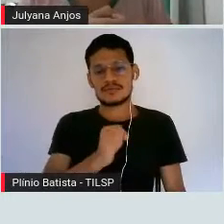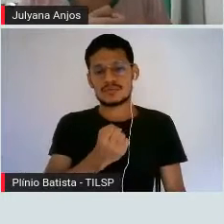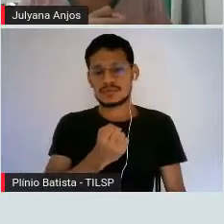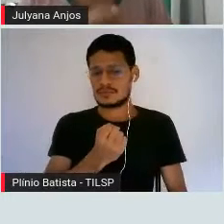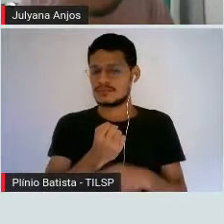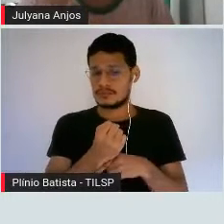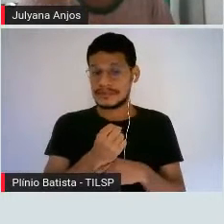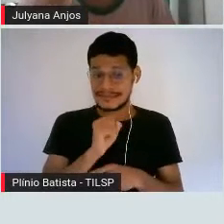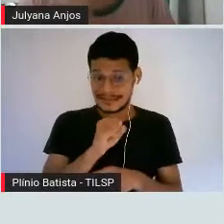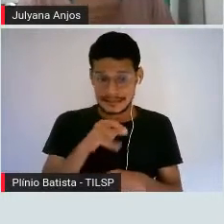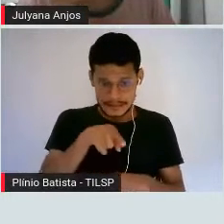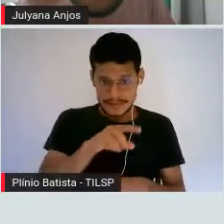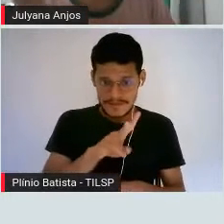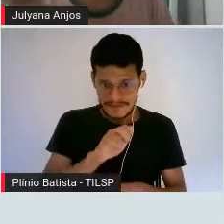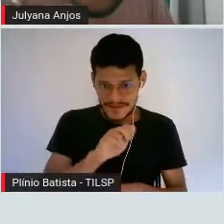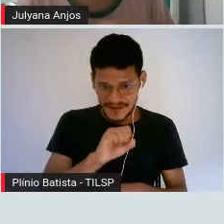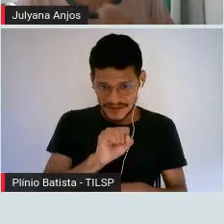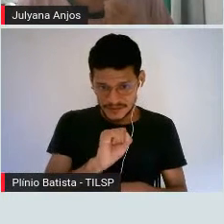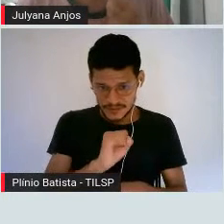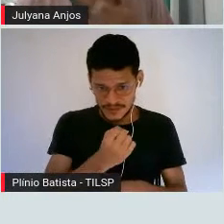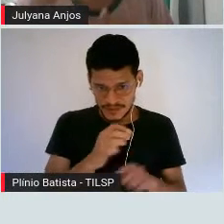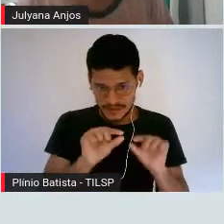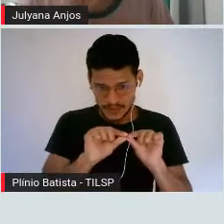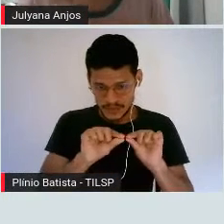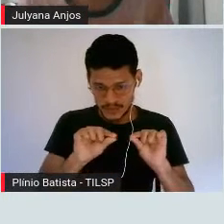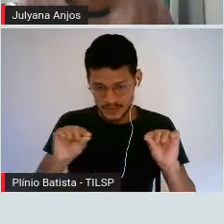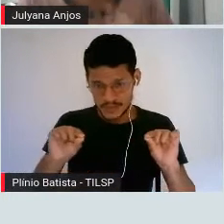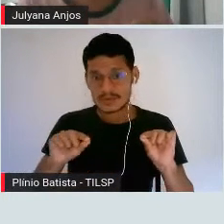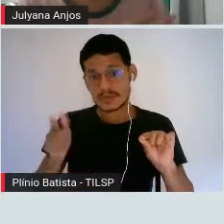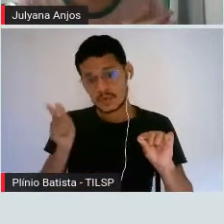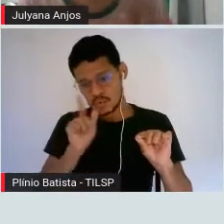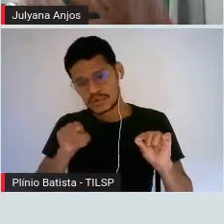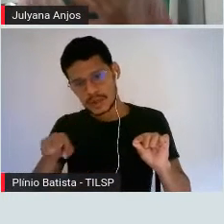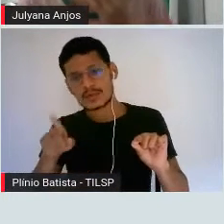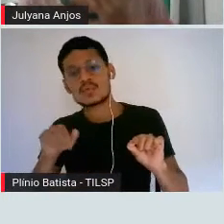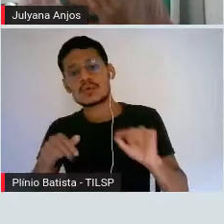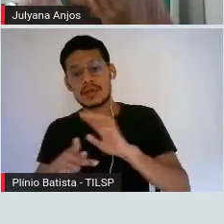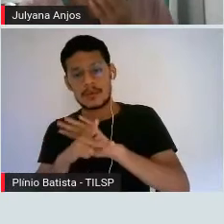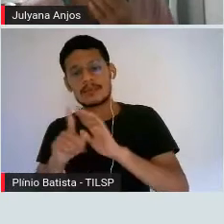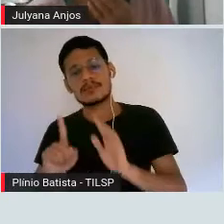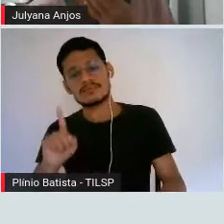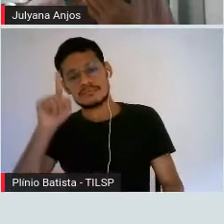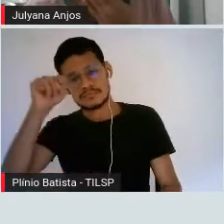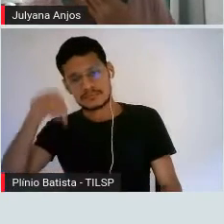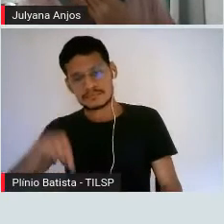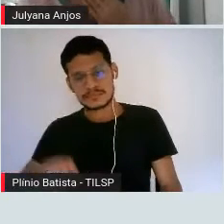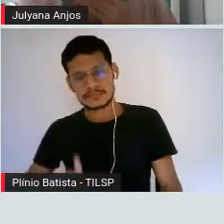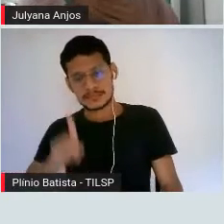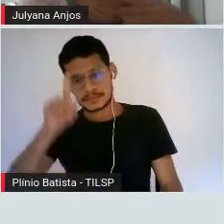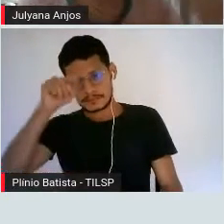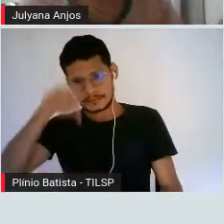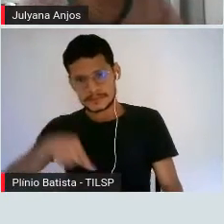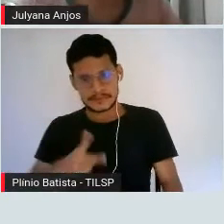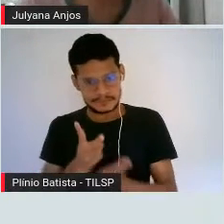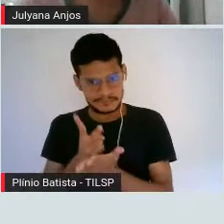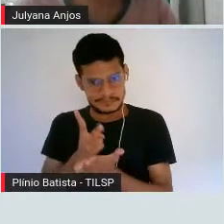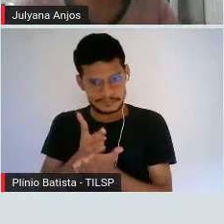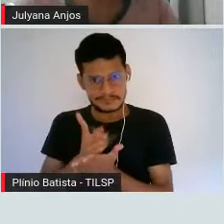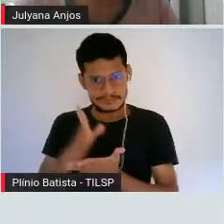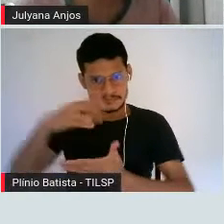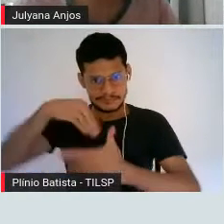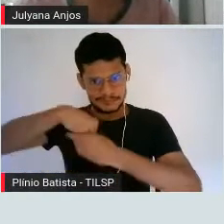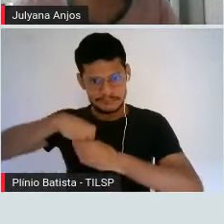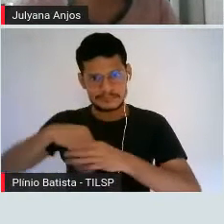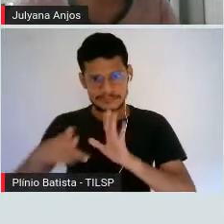são muito finos, elas conseguem fazer o processo de subida-descida do... Dentro